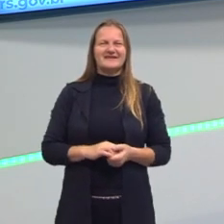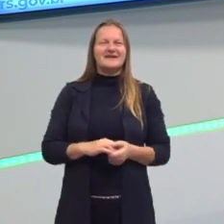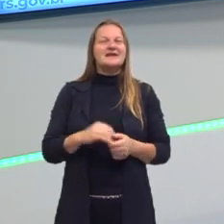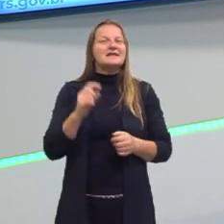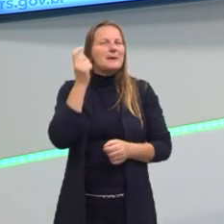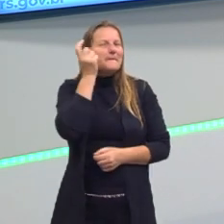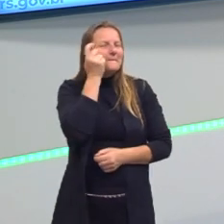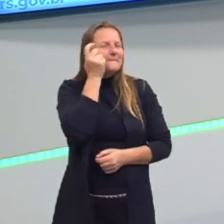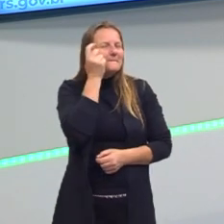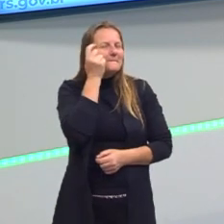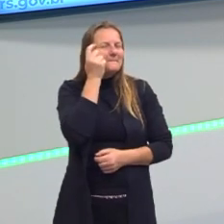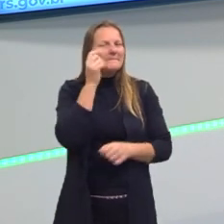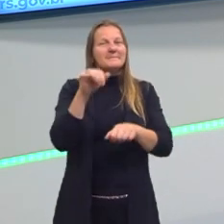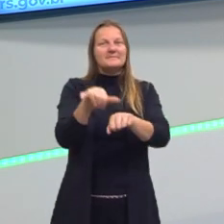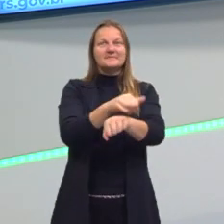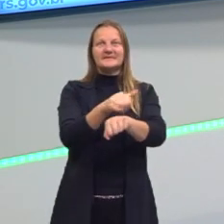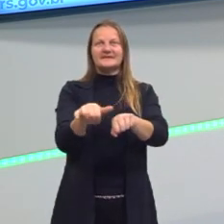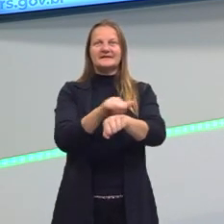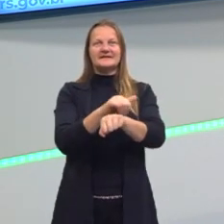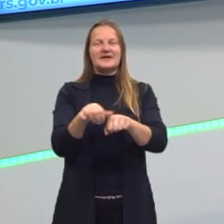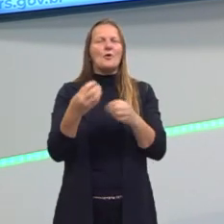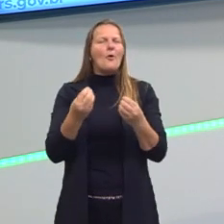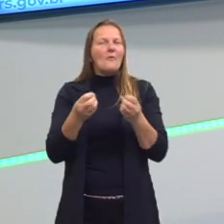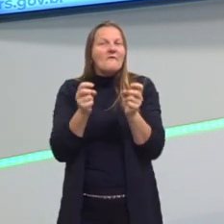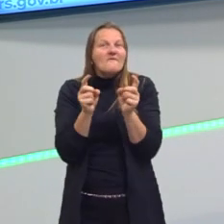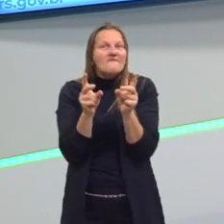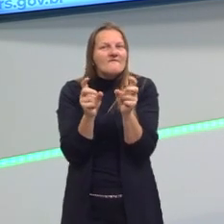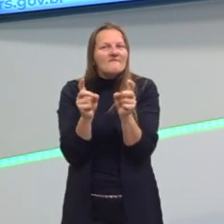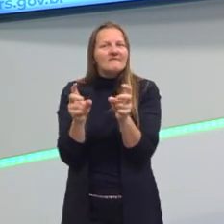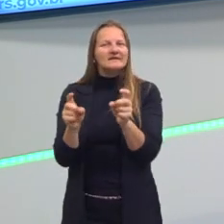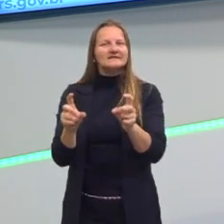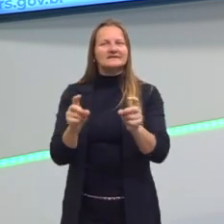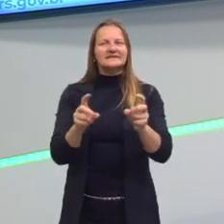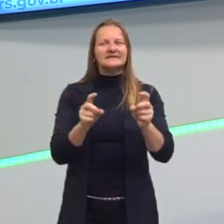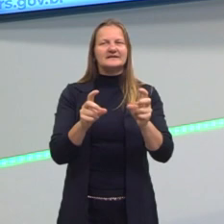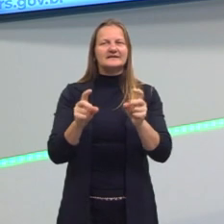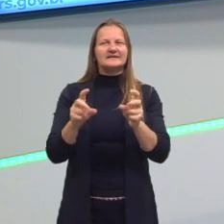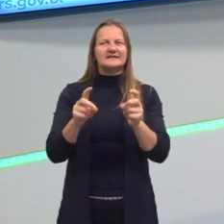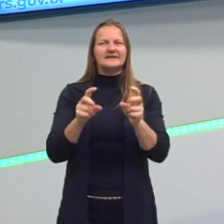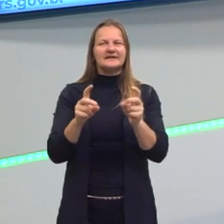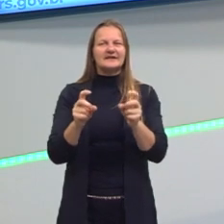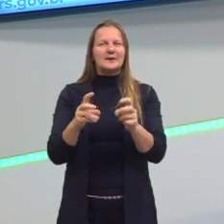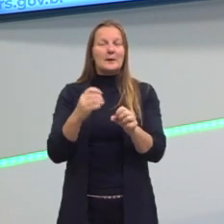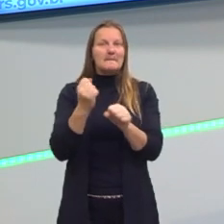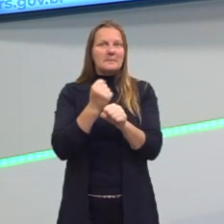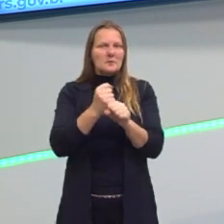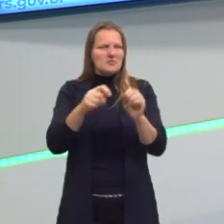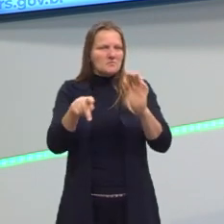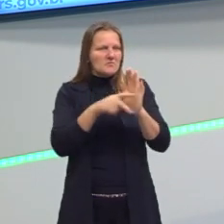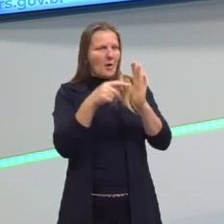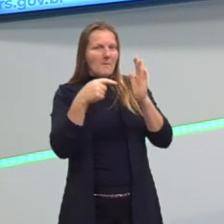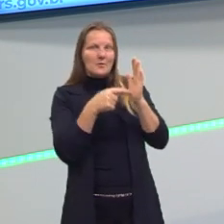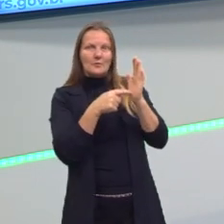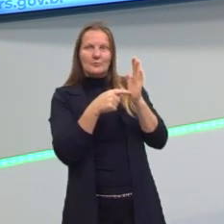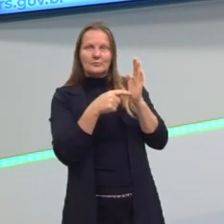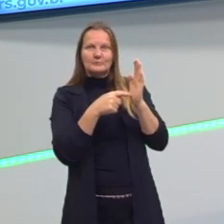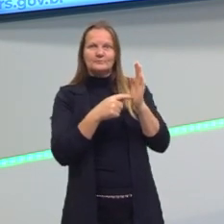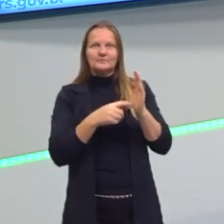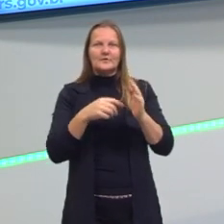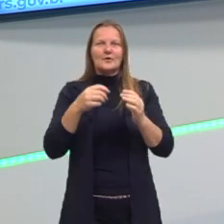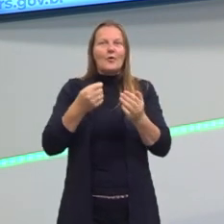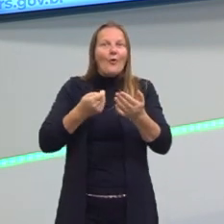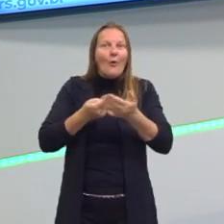pensar nessa estratégia de venda, tá? Oferecer o produto pelo produto, né? Compre